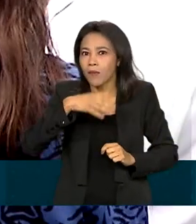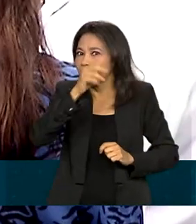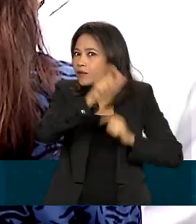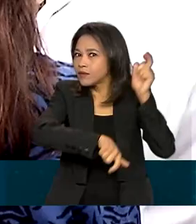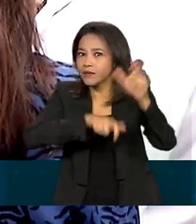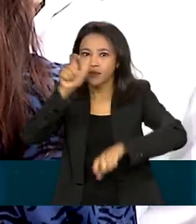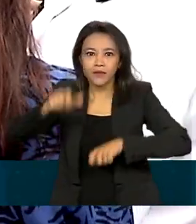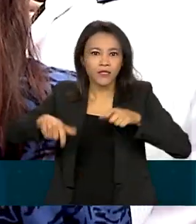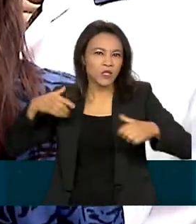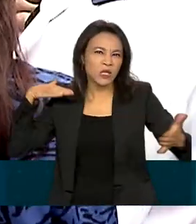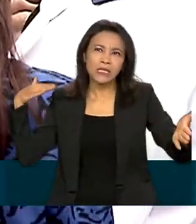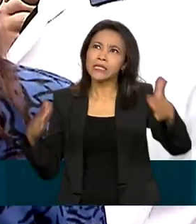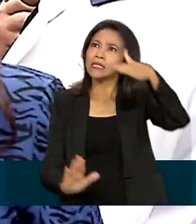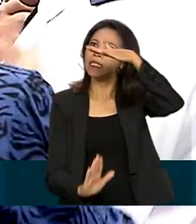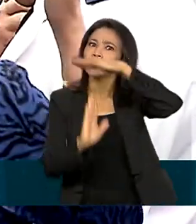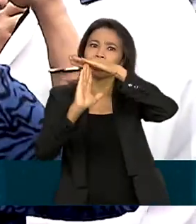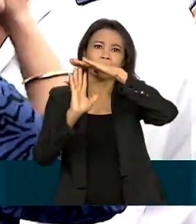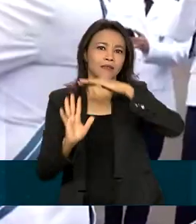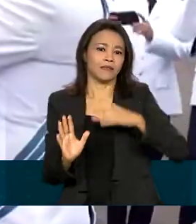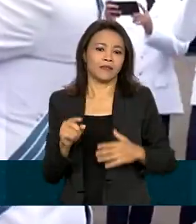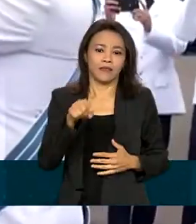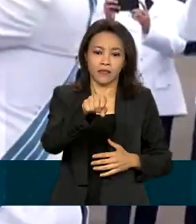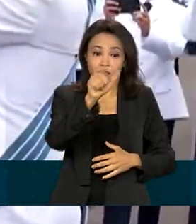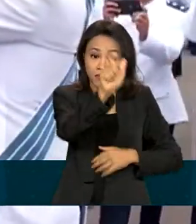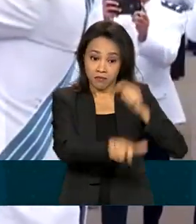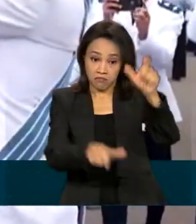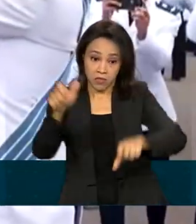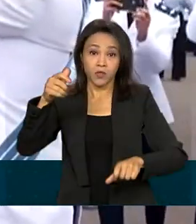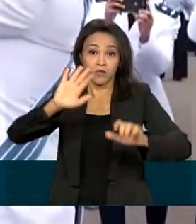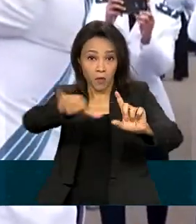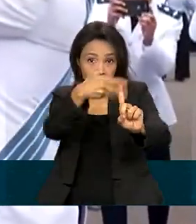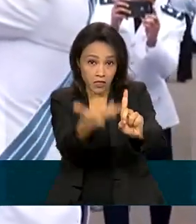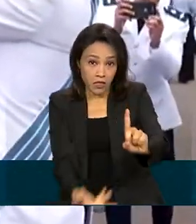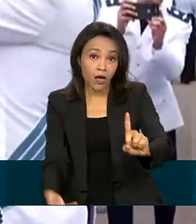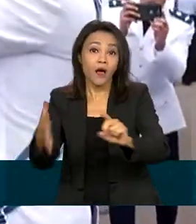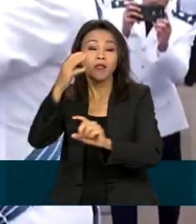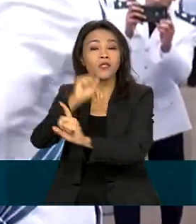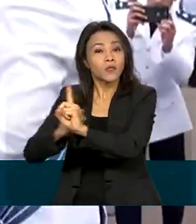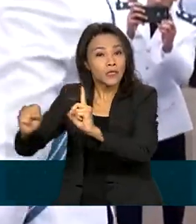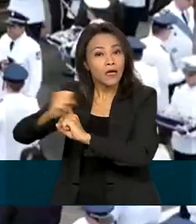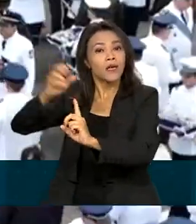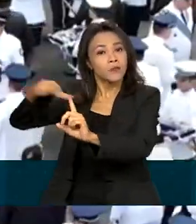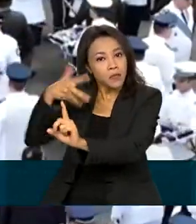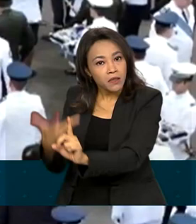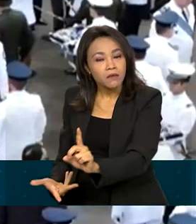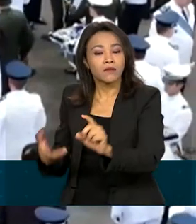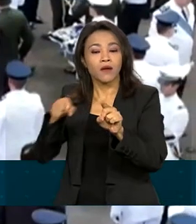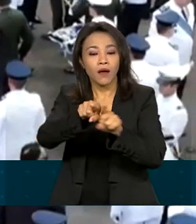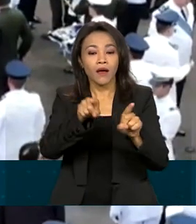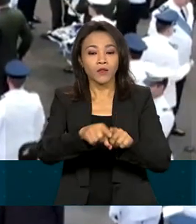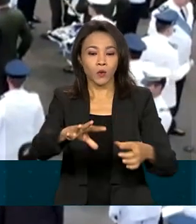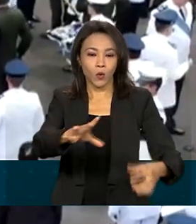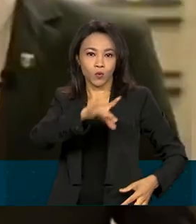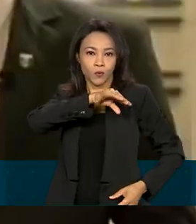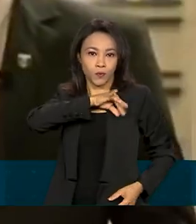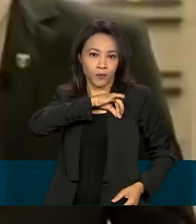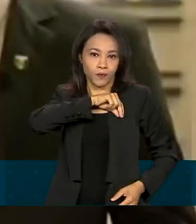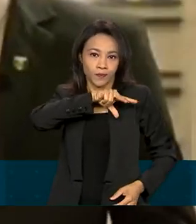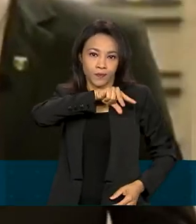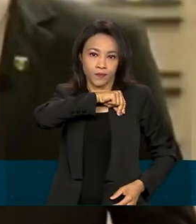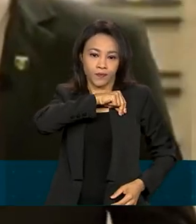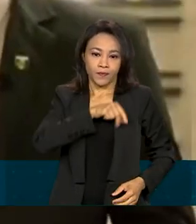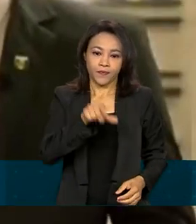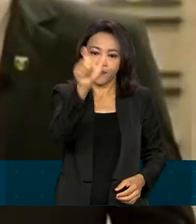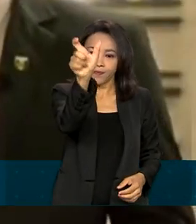terra. Os civis e militares foram homenageados com medalhas da Ordem do Mérito Aeronáutico. Em